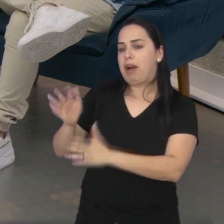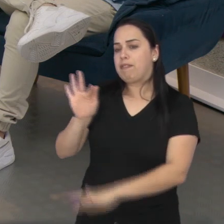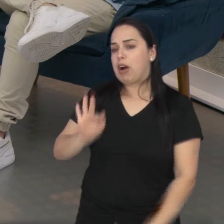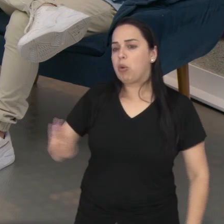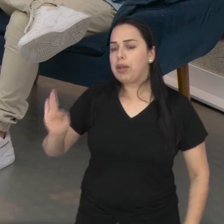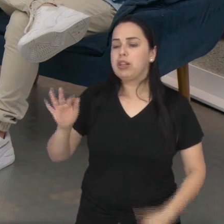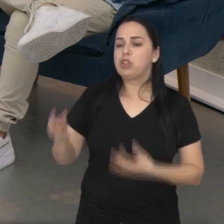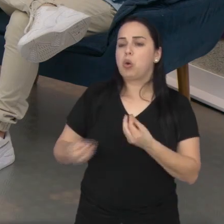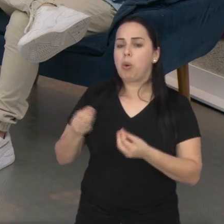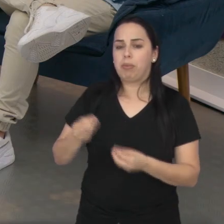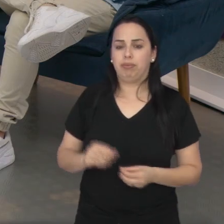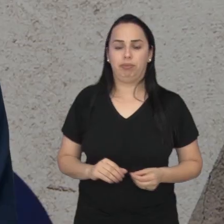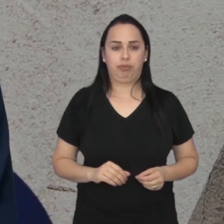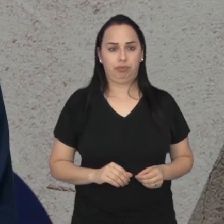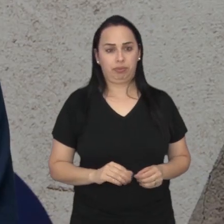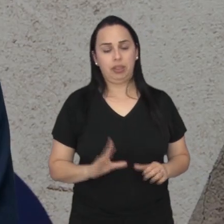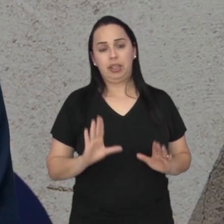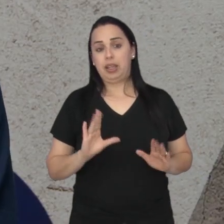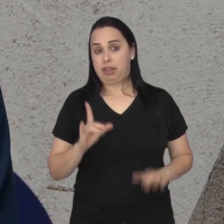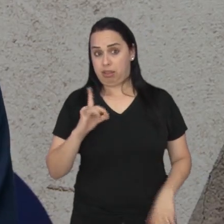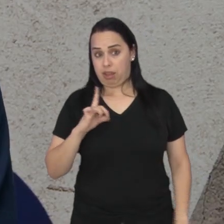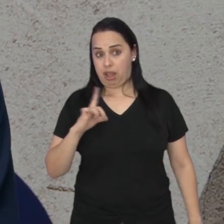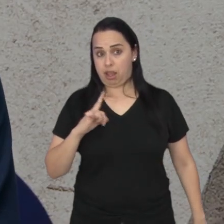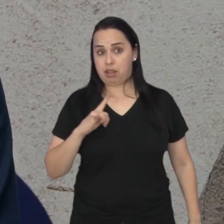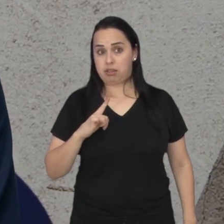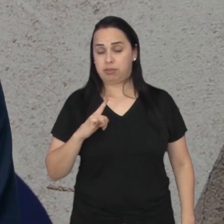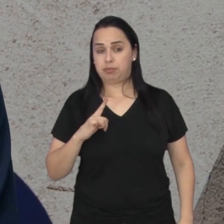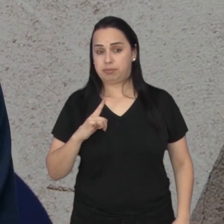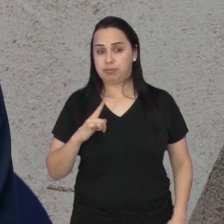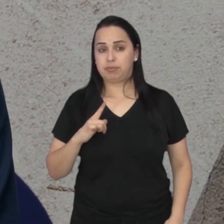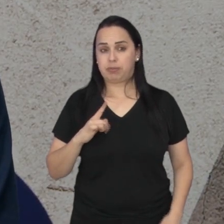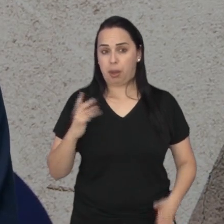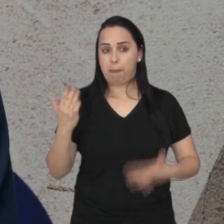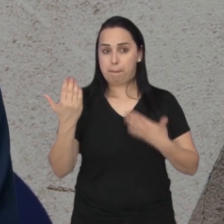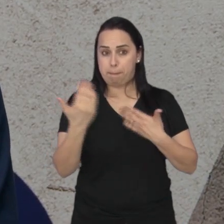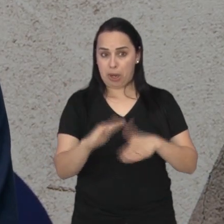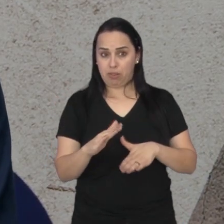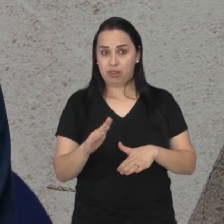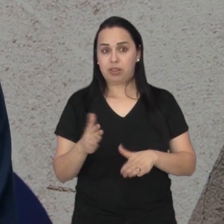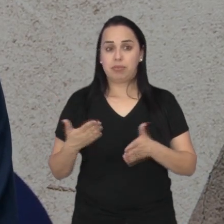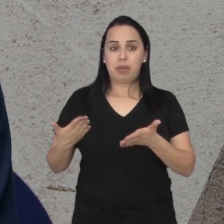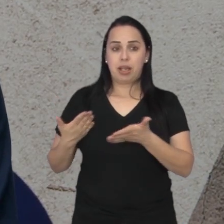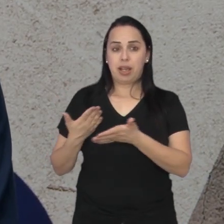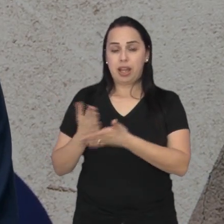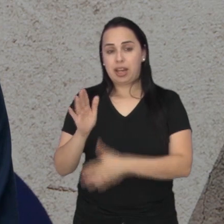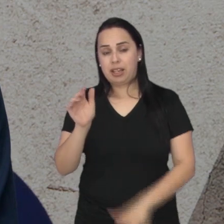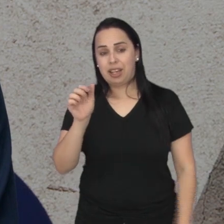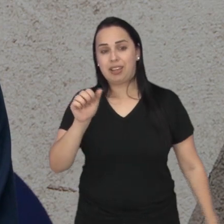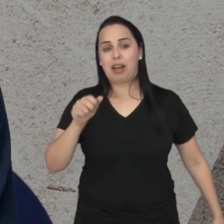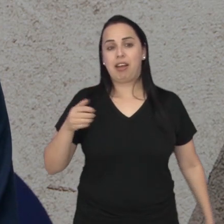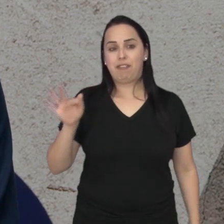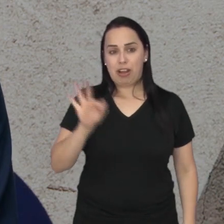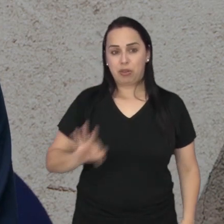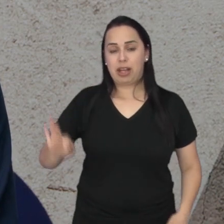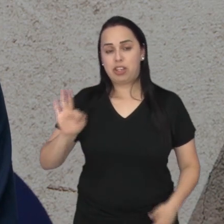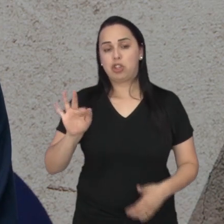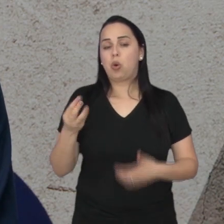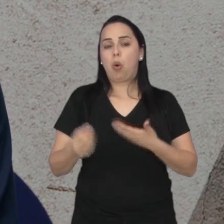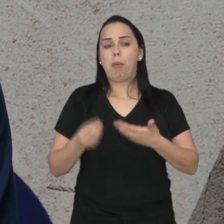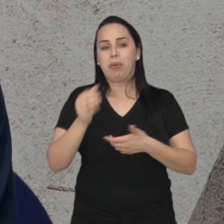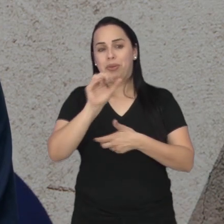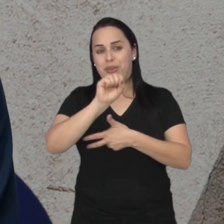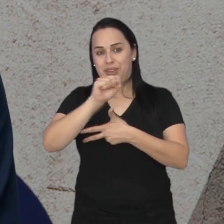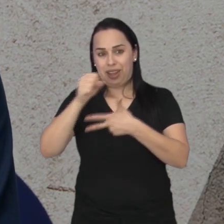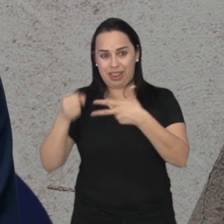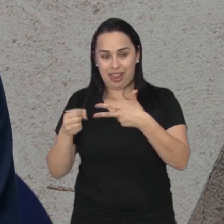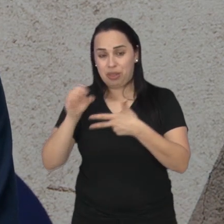funciona? A gente tem o processo seletivo, né? Tem a entrada na universidade pelo Enem também, pela nota do